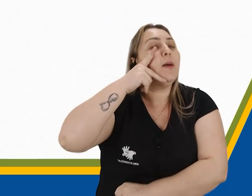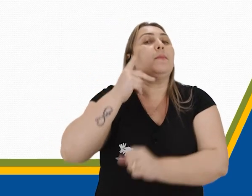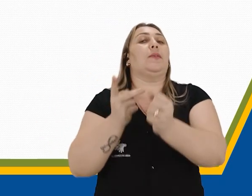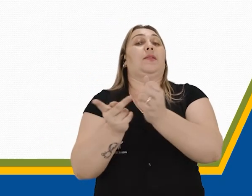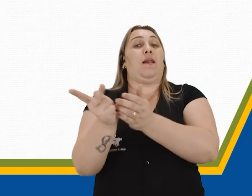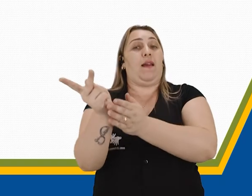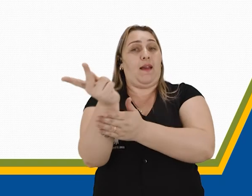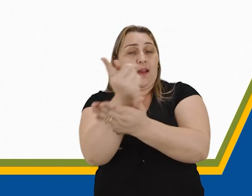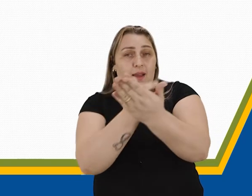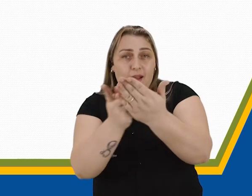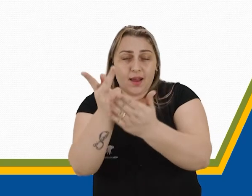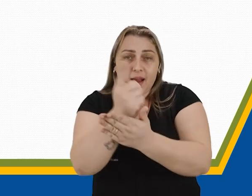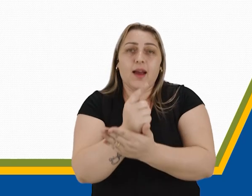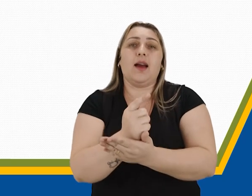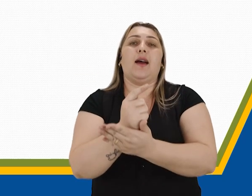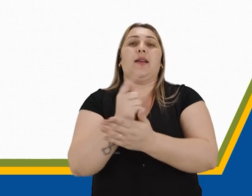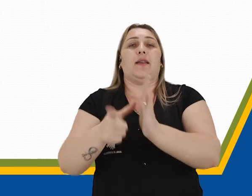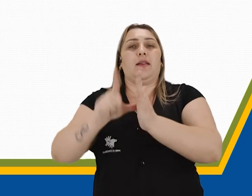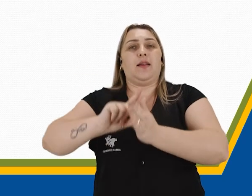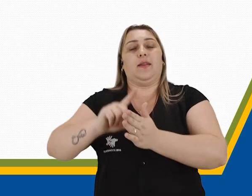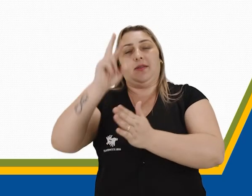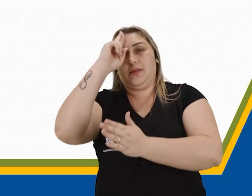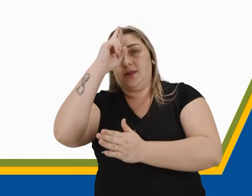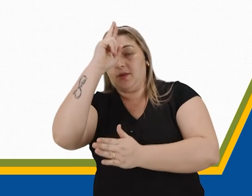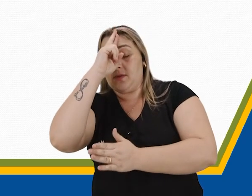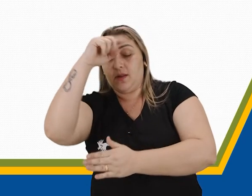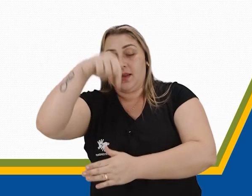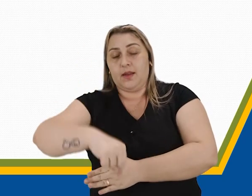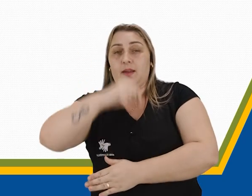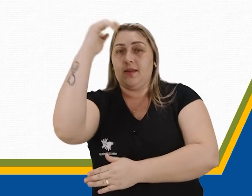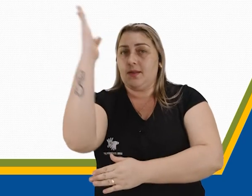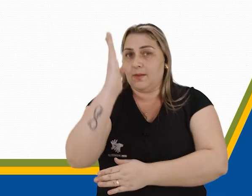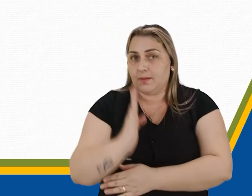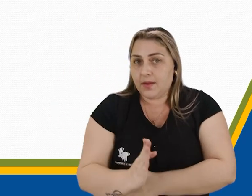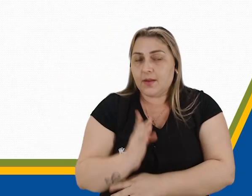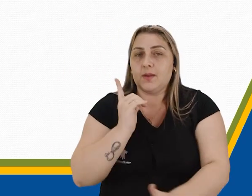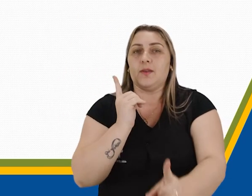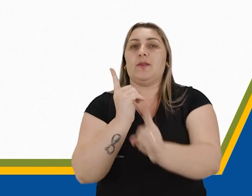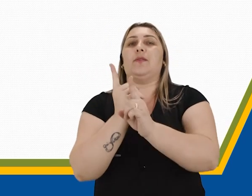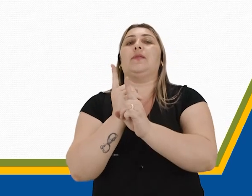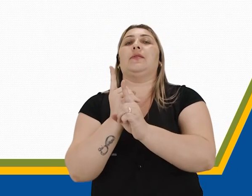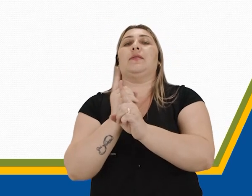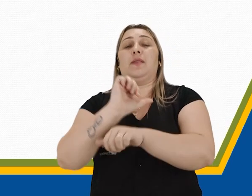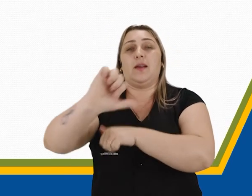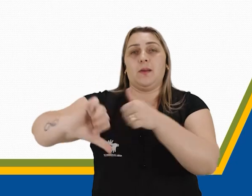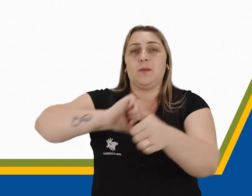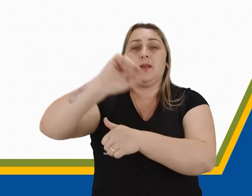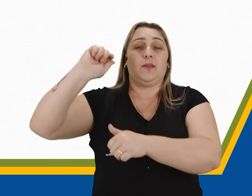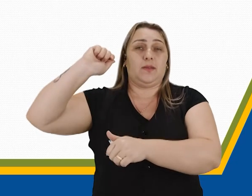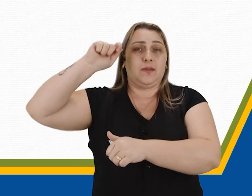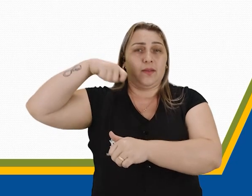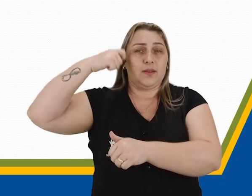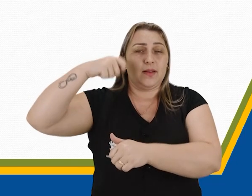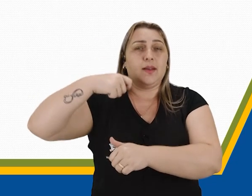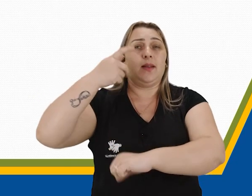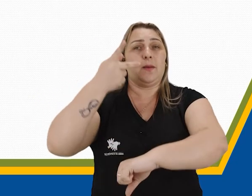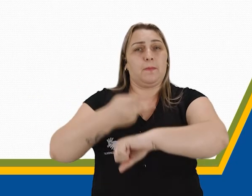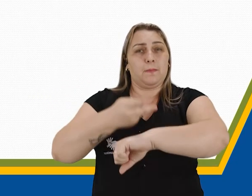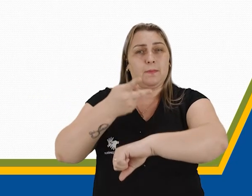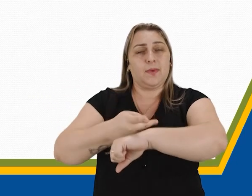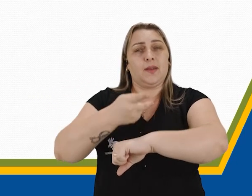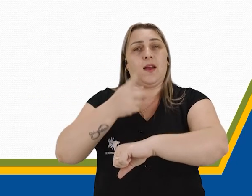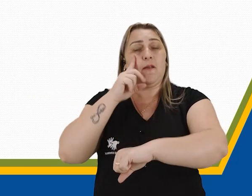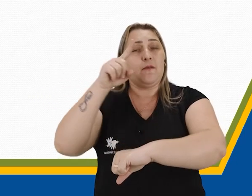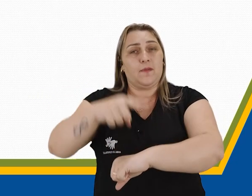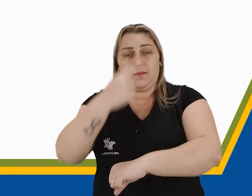-história. E no Brasil, nós encontramos essas manifestações artísticas. Essa Pedra do Ingá, que é a fotografia que vocês